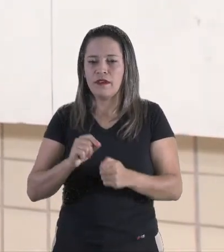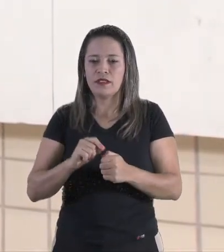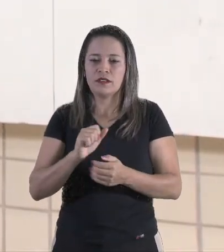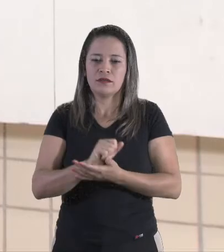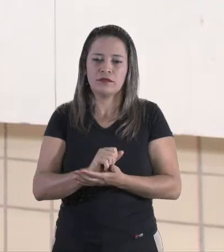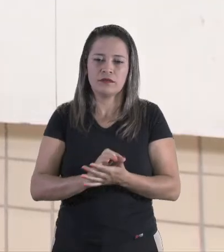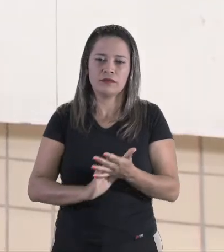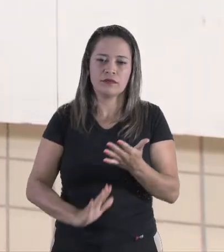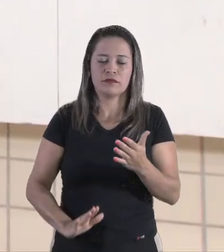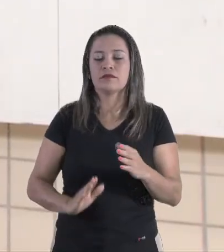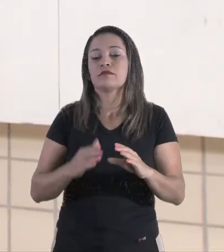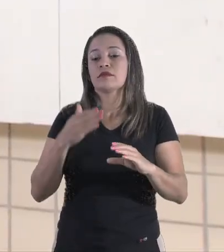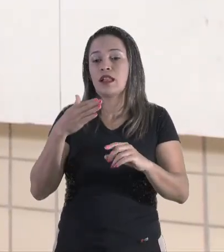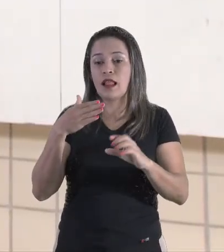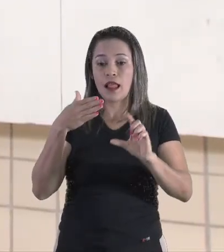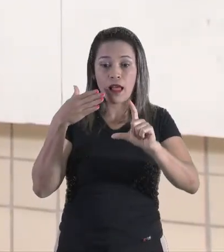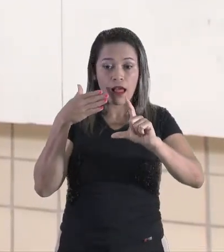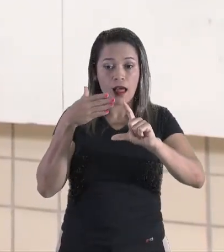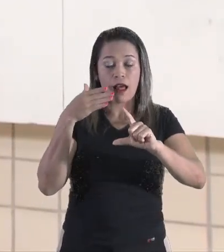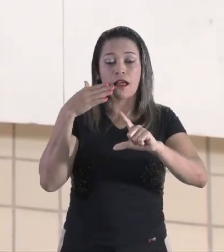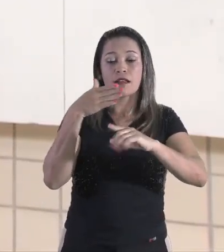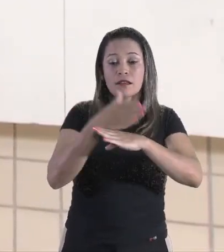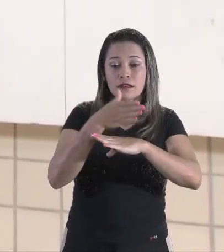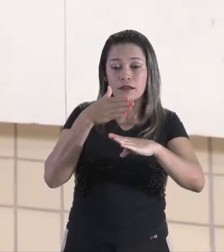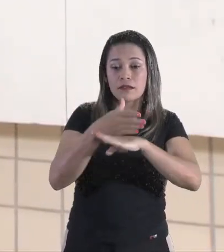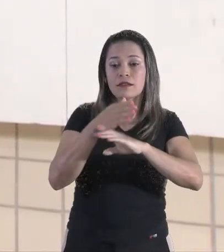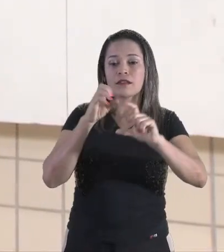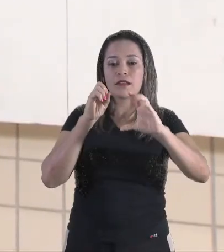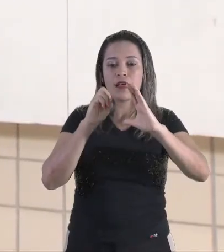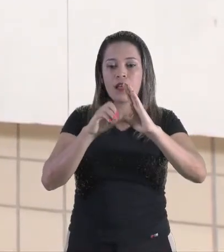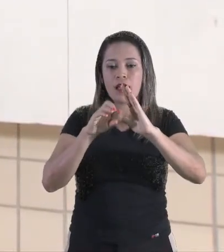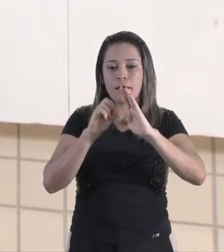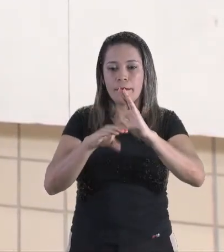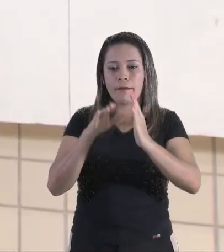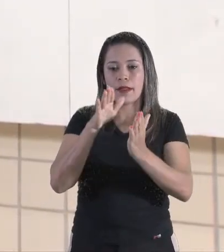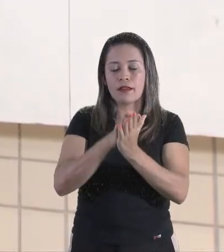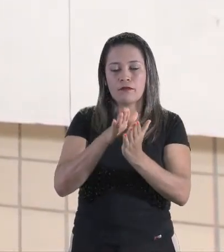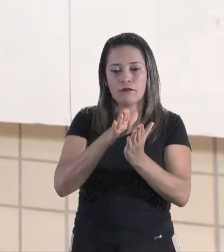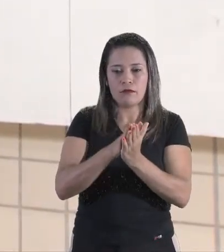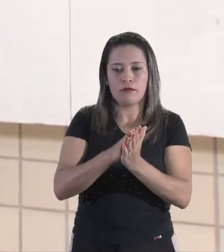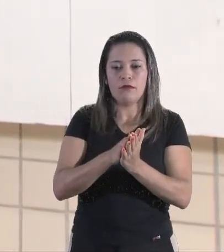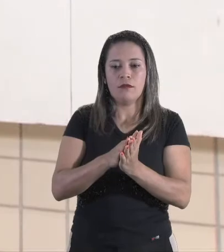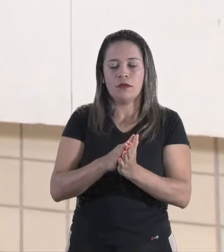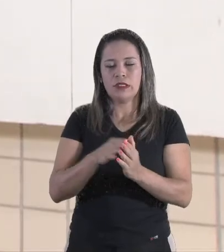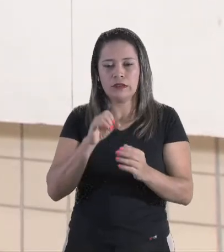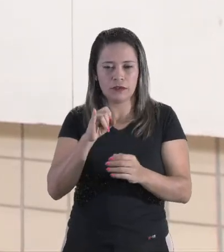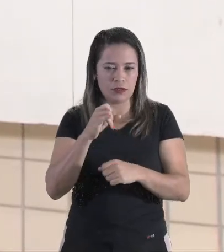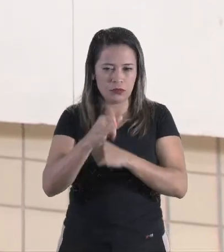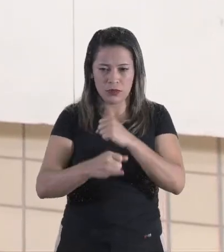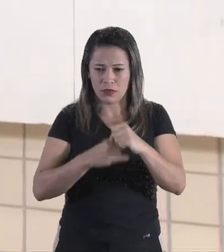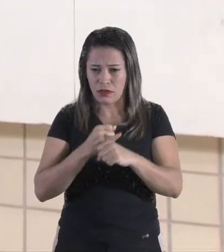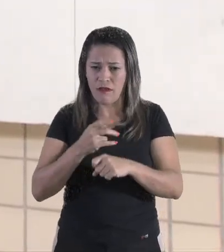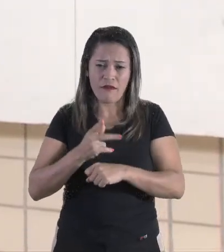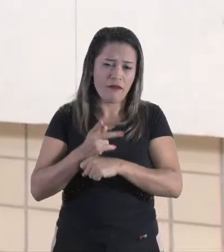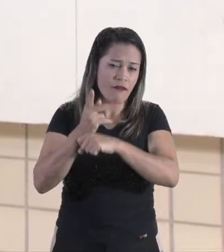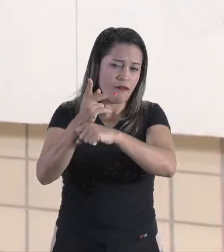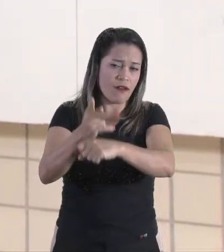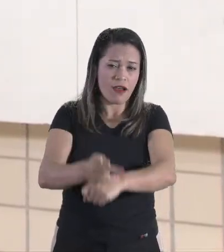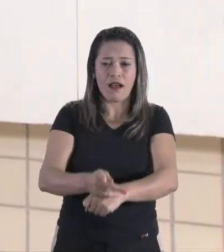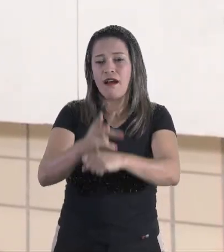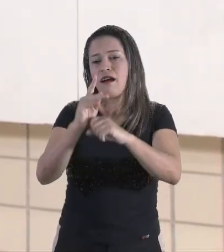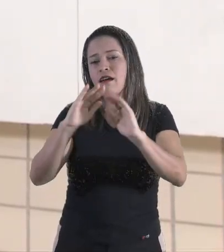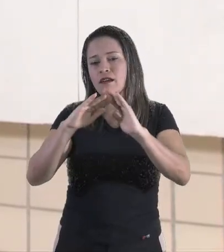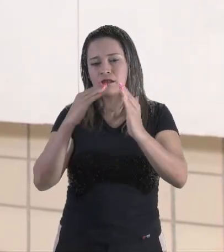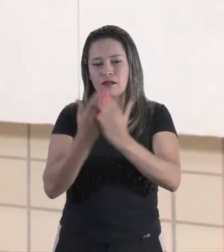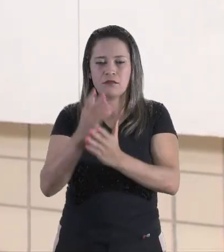atividades lá da plataforma. Se você não tem acesso à internet, vá na escola, busque o seu bloco de estudo,